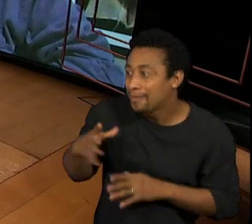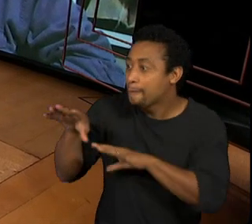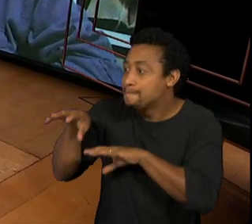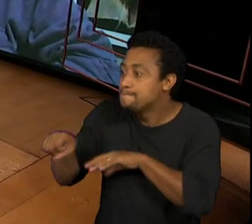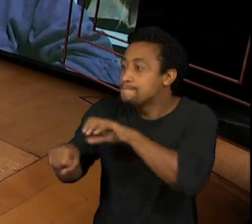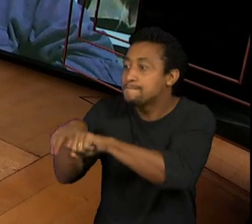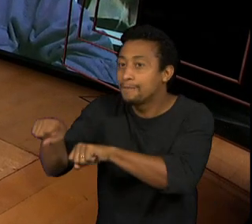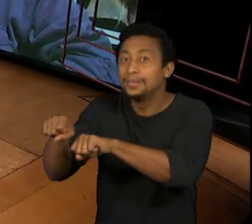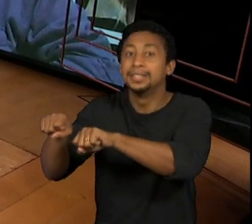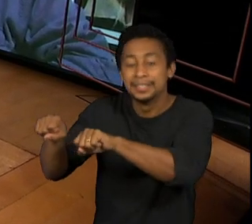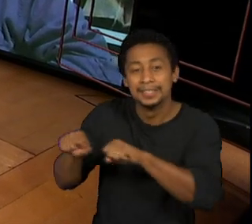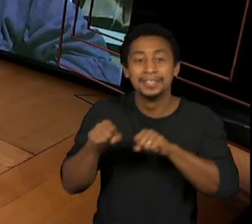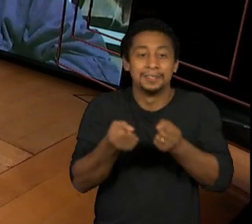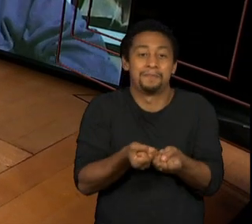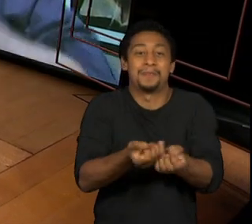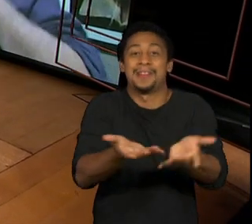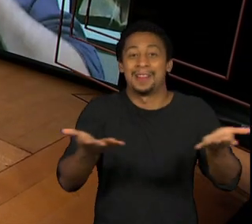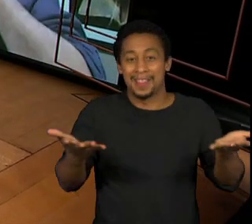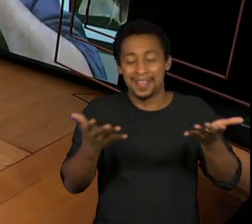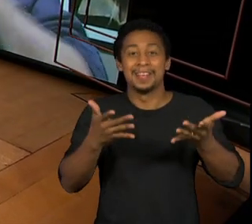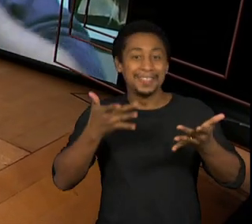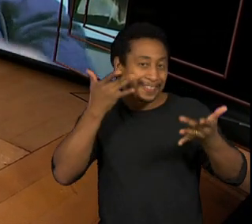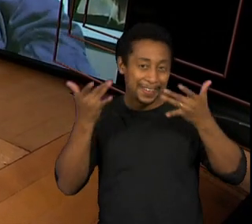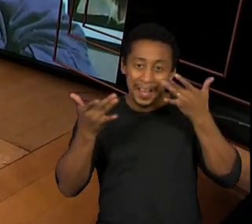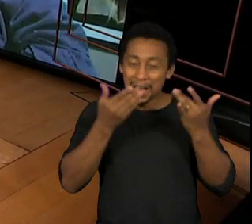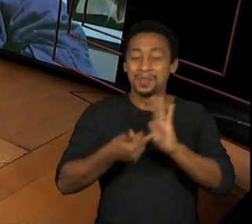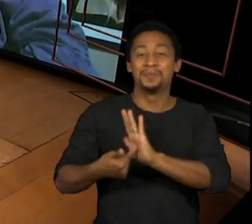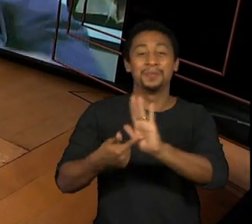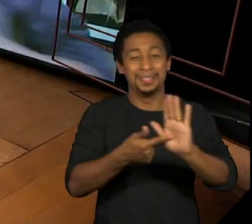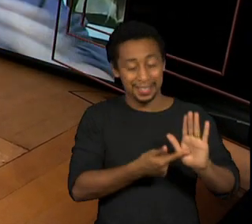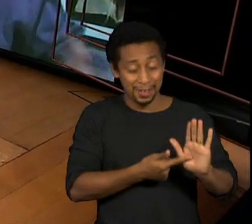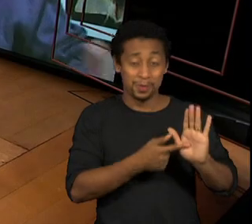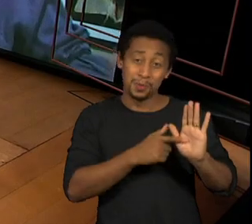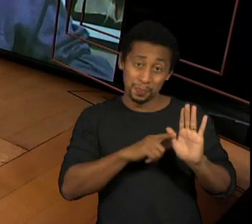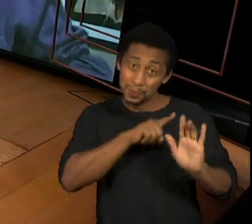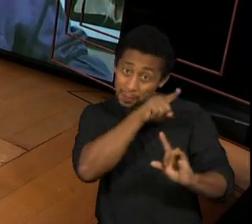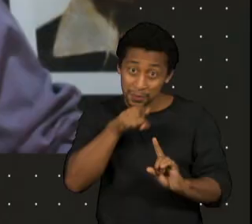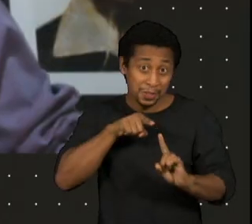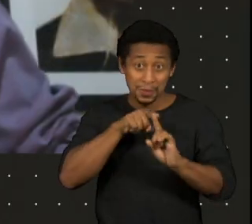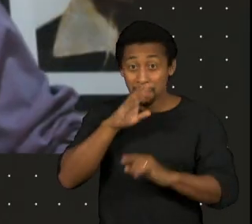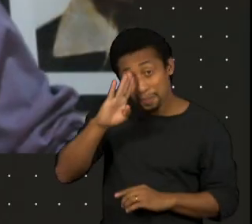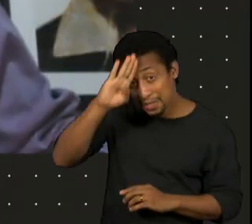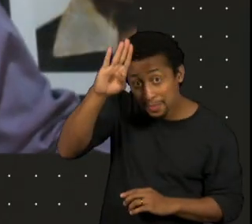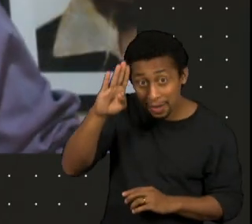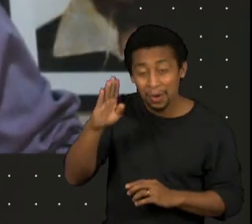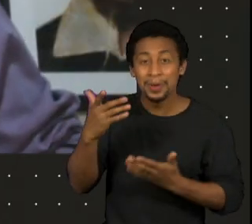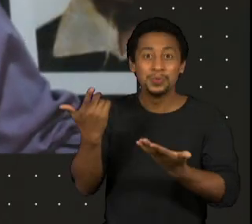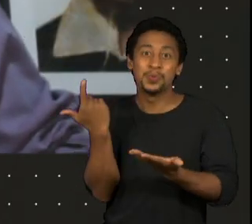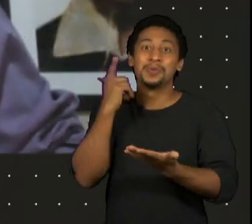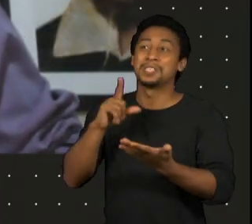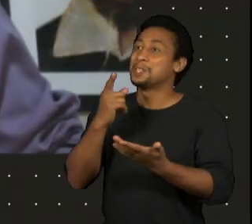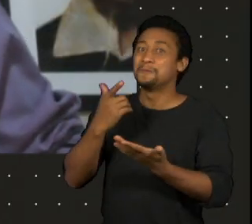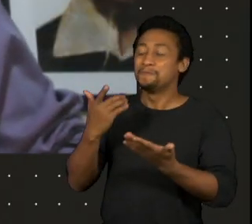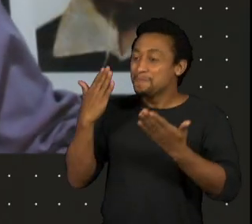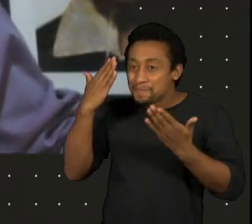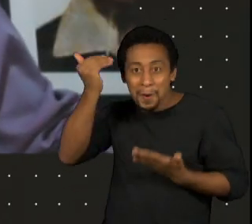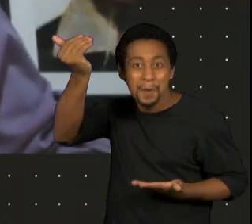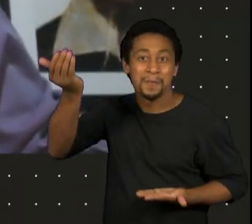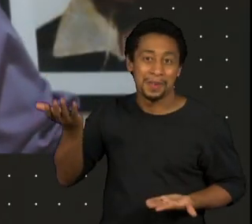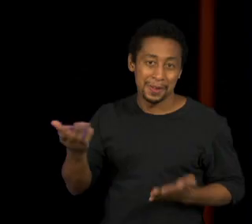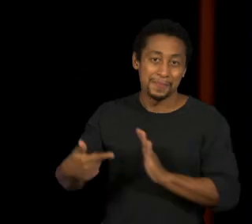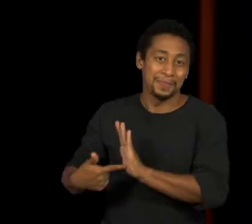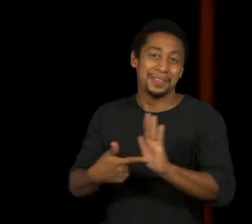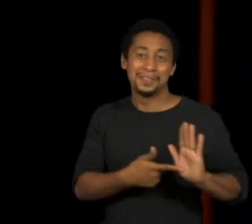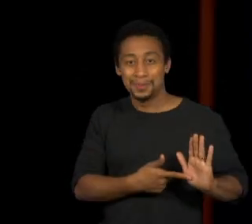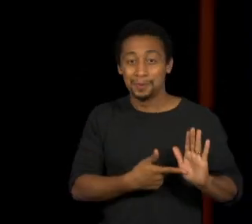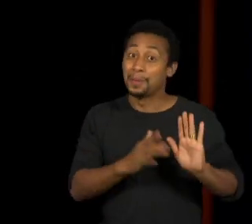Essa era a ideia principal. E aí foi um sucesso, porque a gente tinha... O espetáculo passou